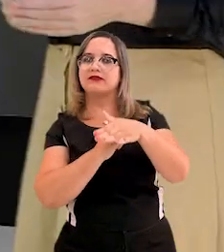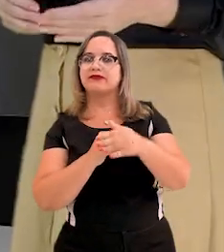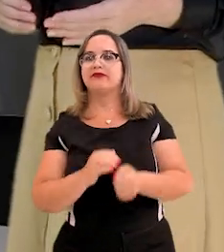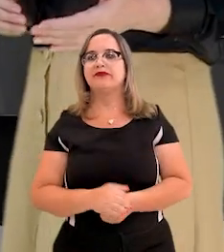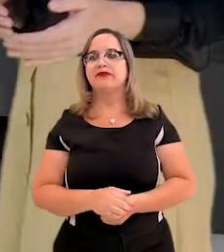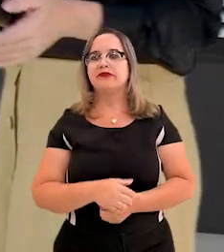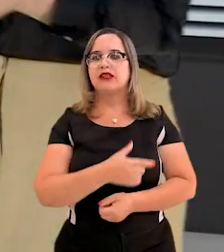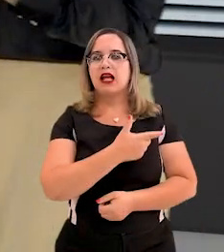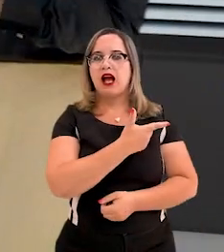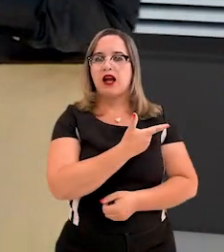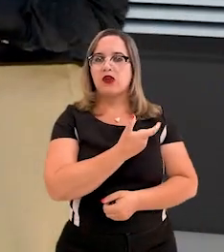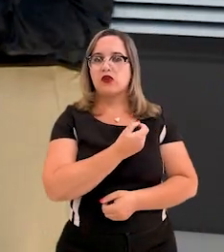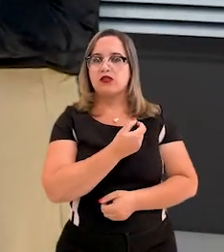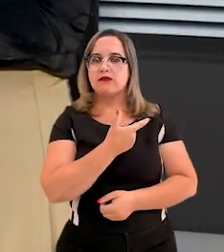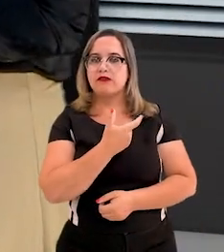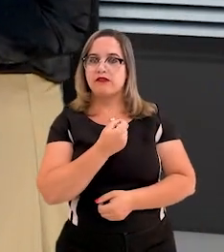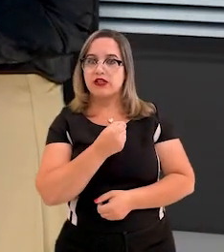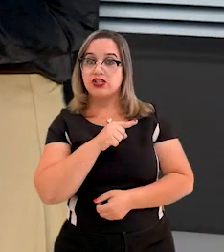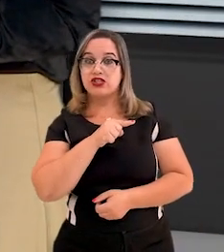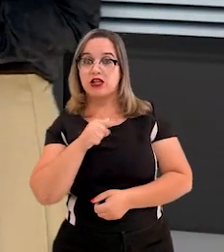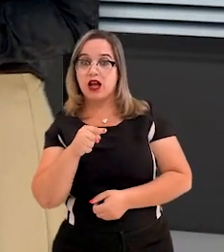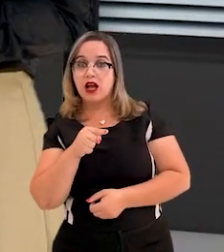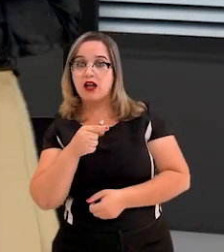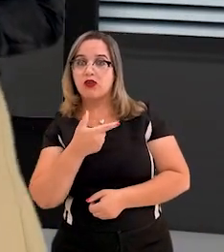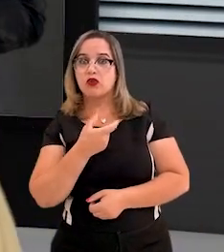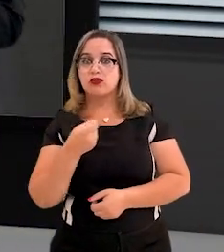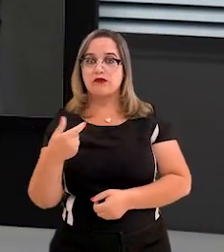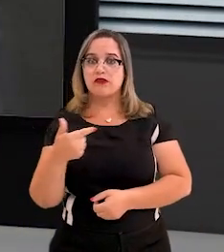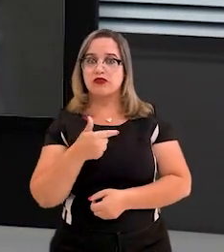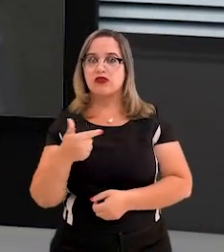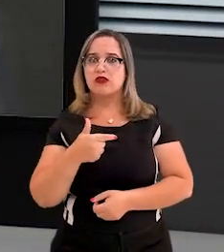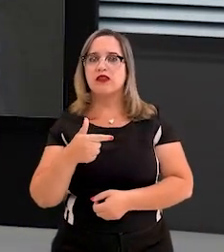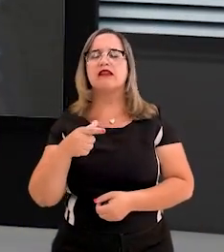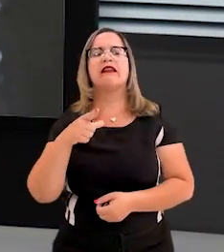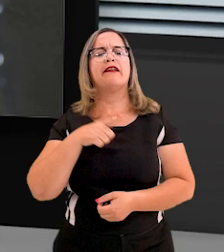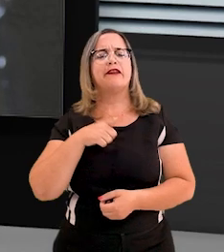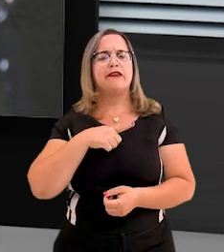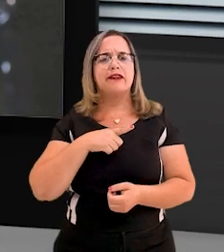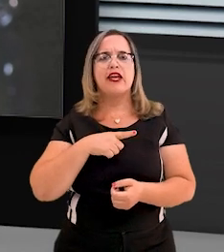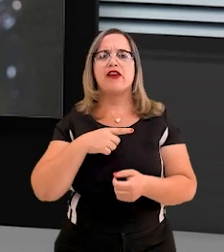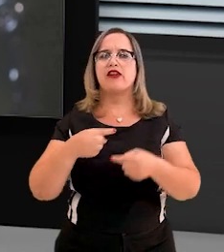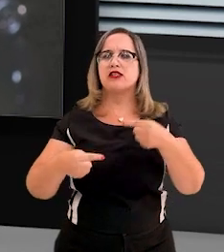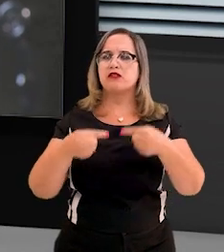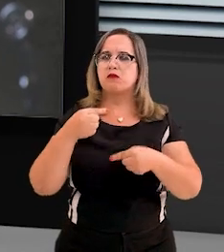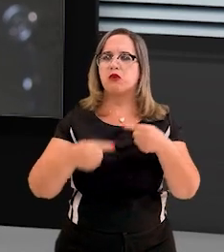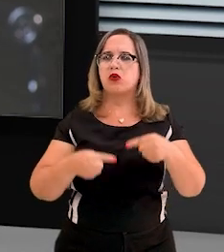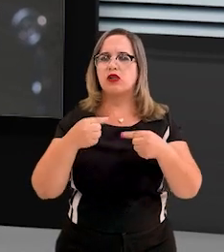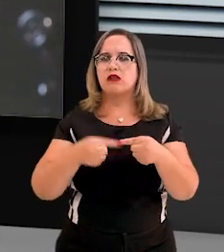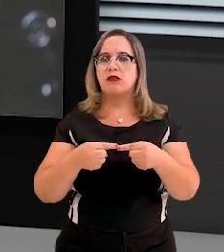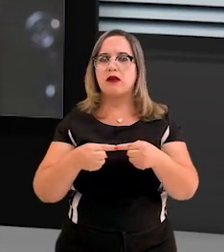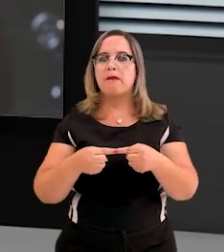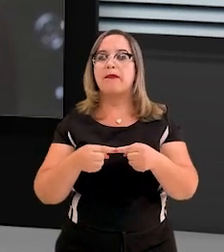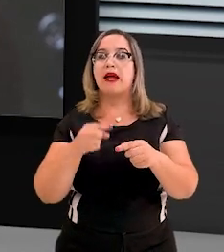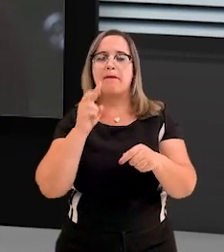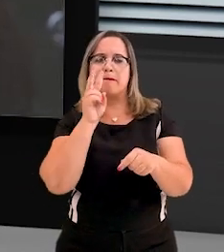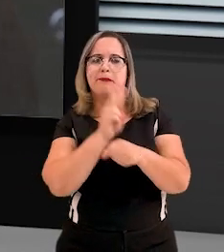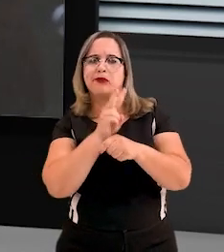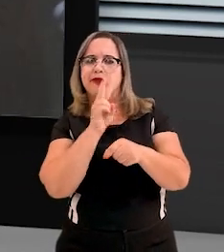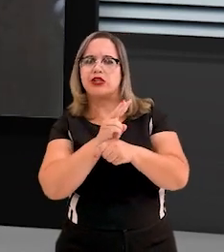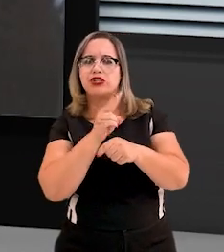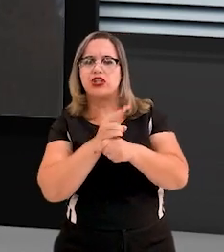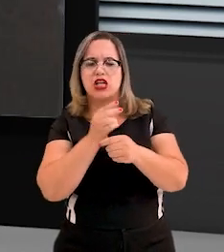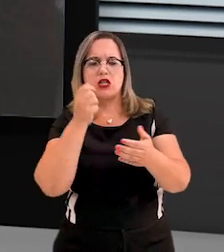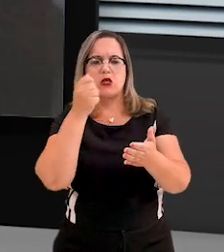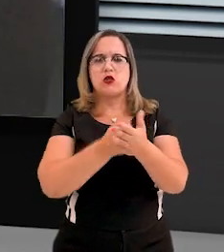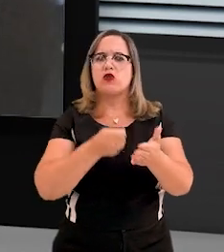Entre os anos de 2020 e 2022, foram implementadas as políticas de prevenção